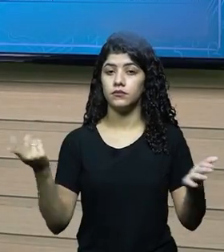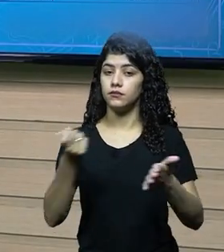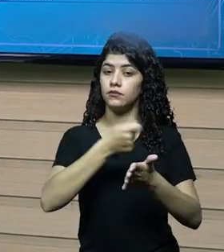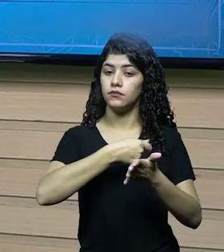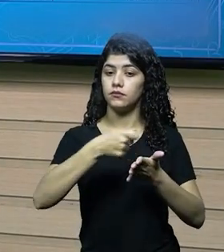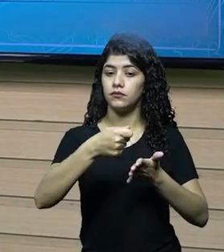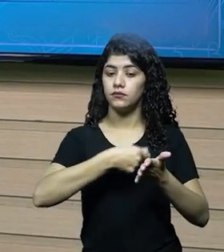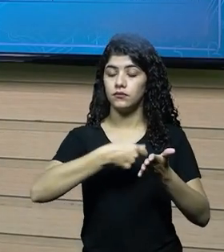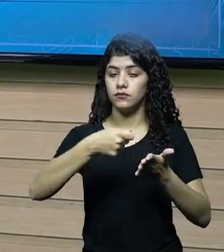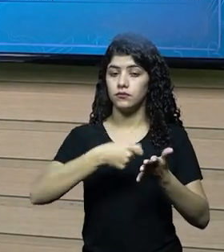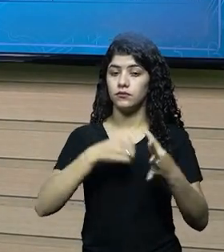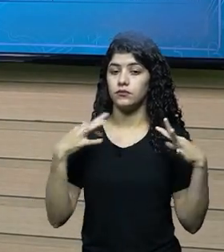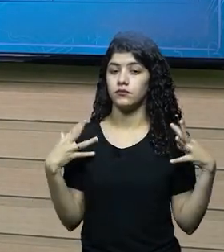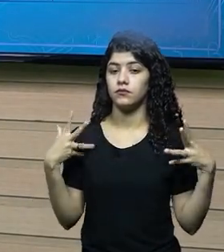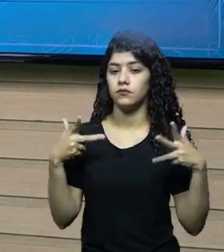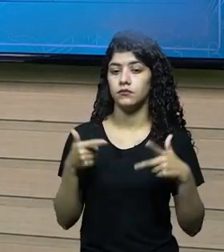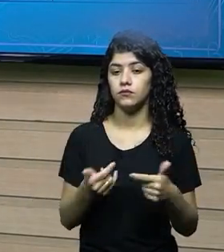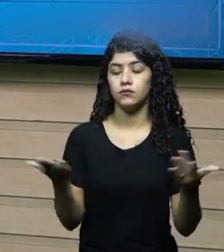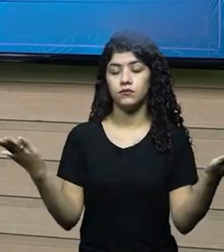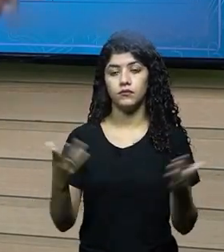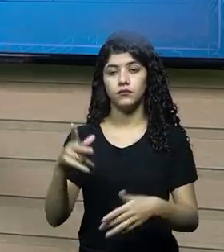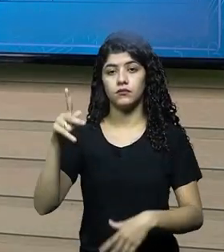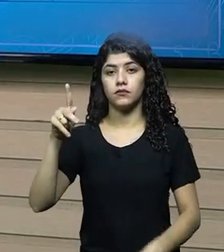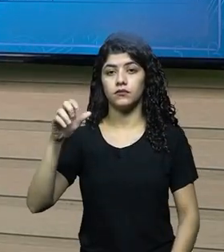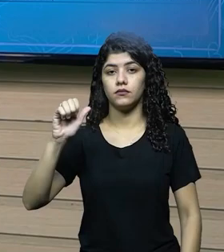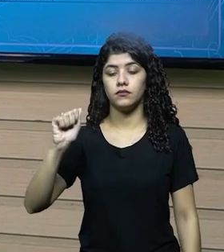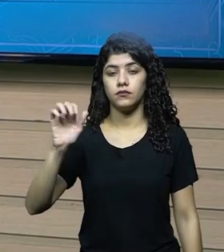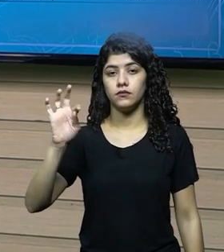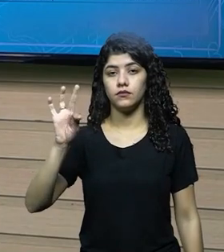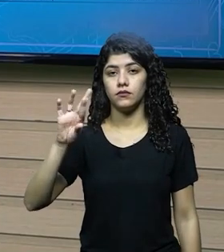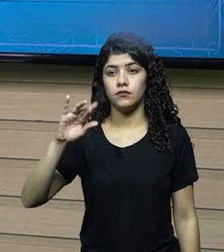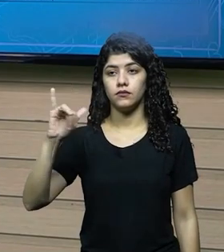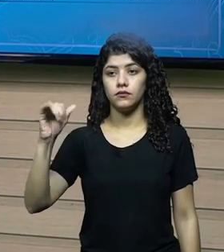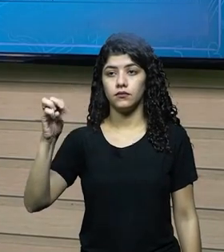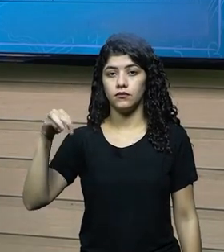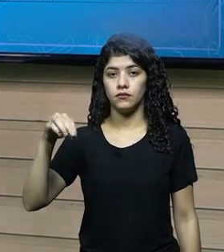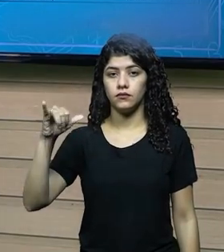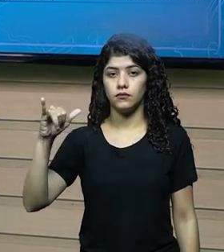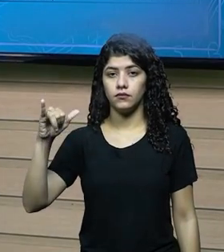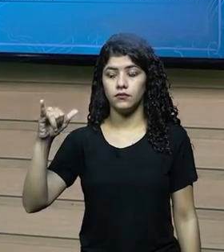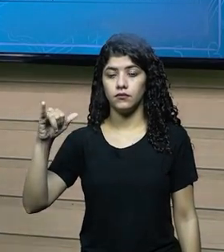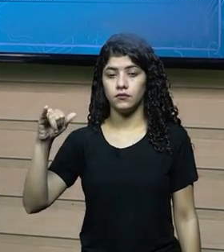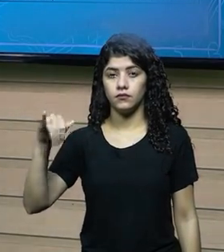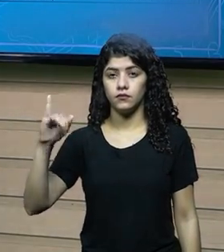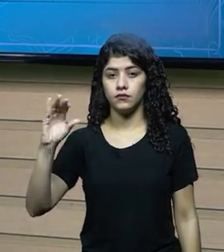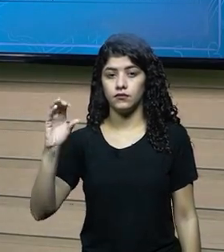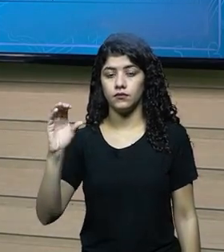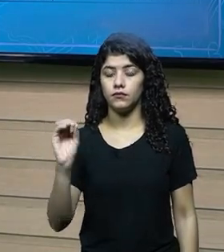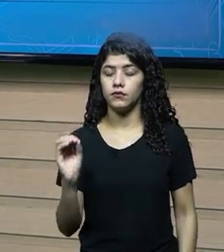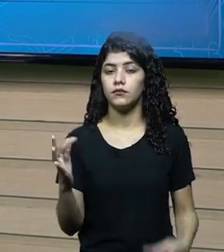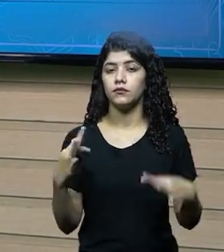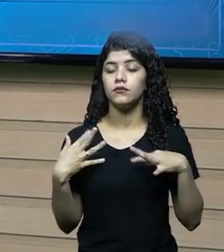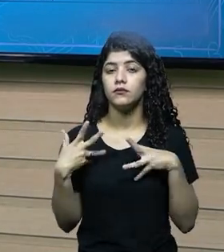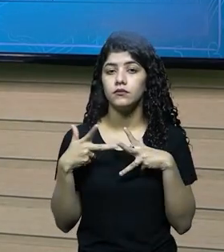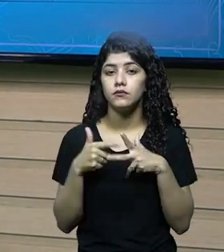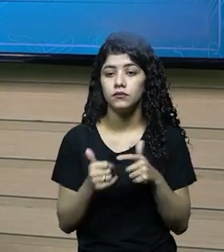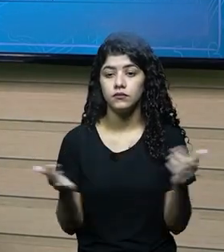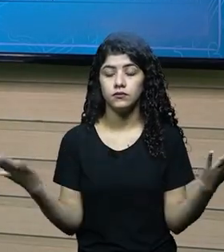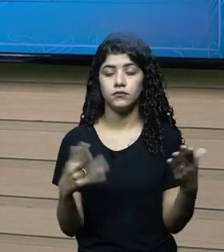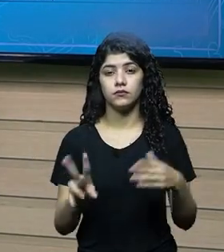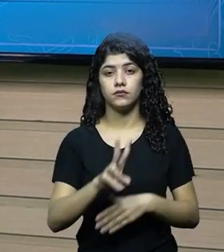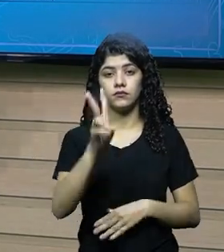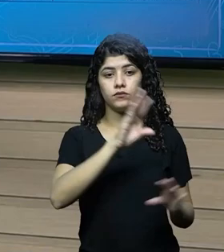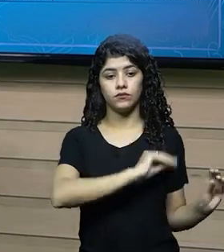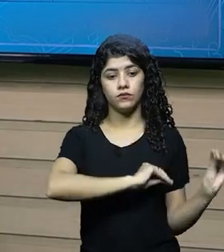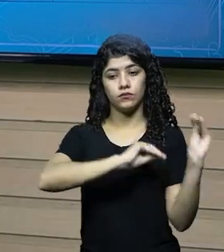a gente vai registrar esse lucro aqui no patrimônio, certo? Depois de tudo que isso aqui aconteceu, a gente pega